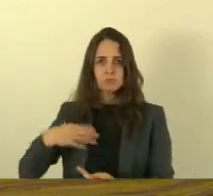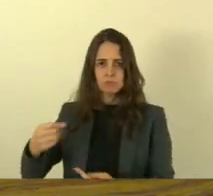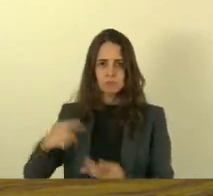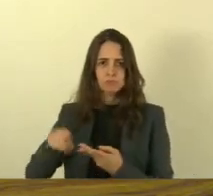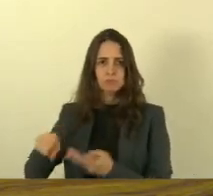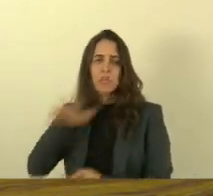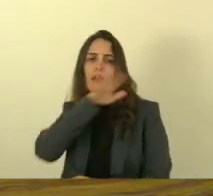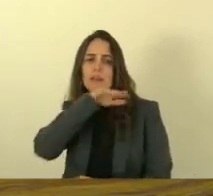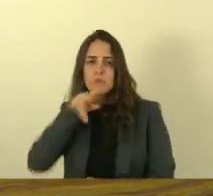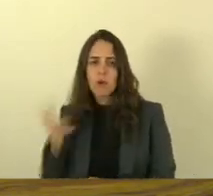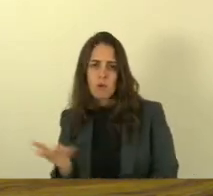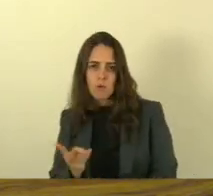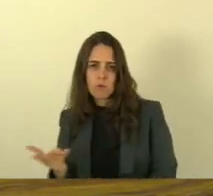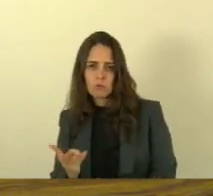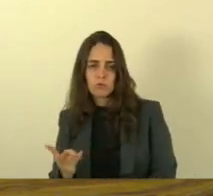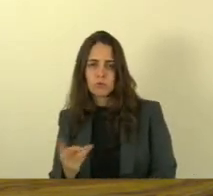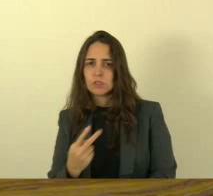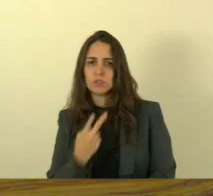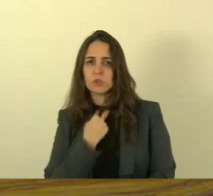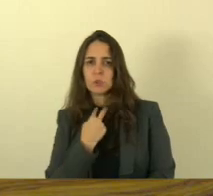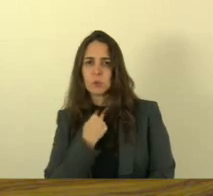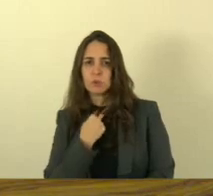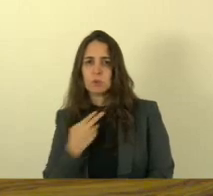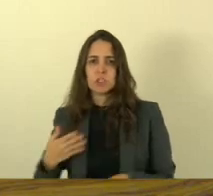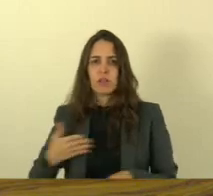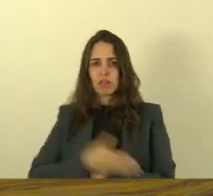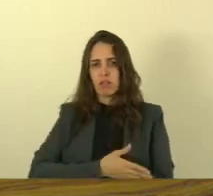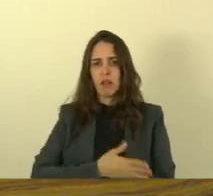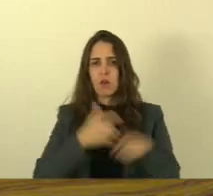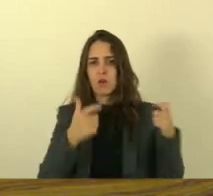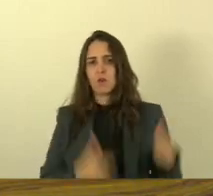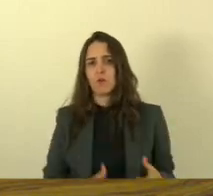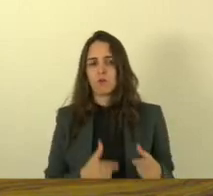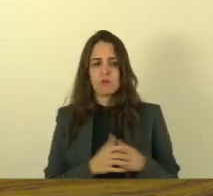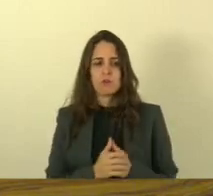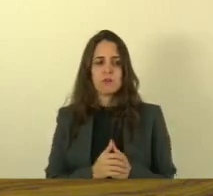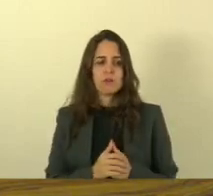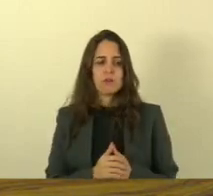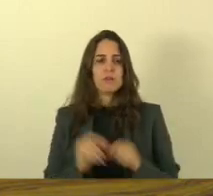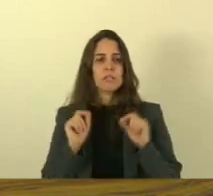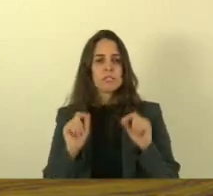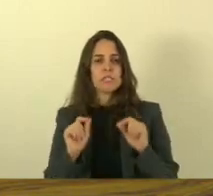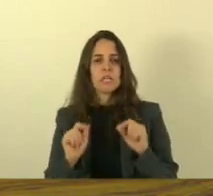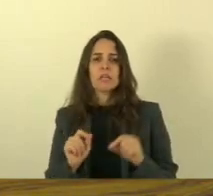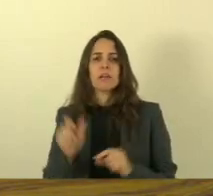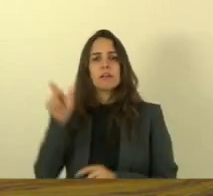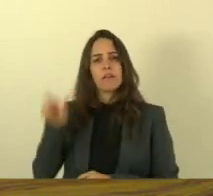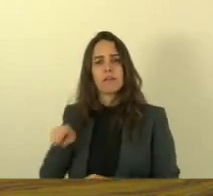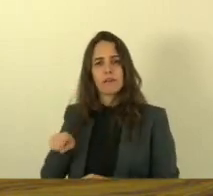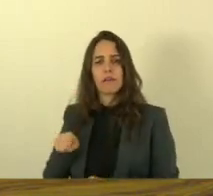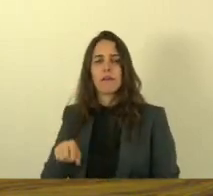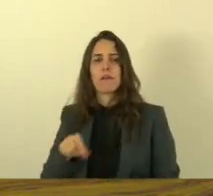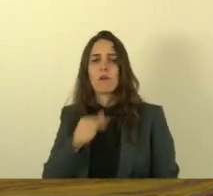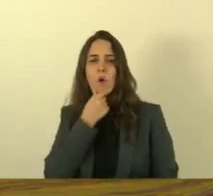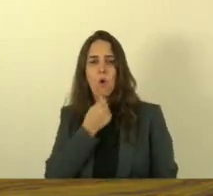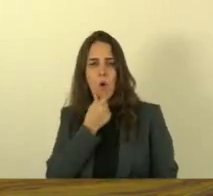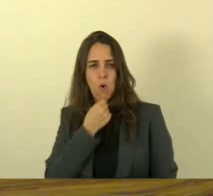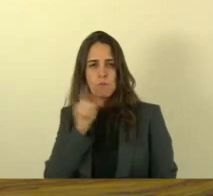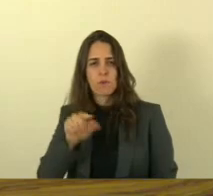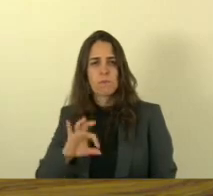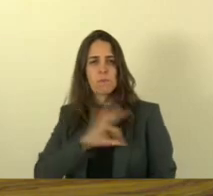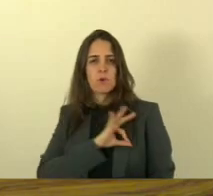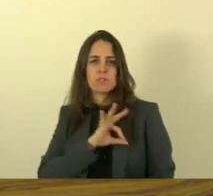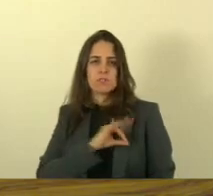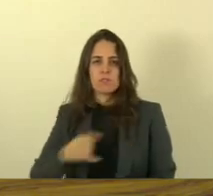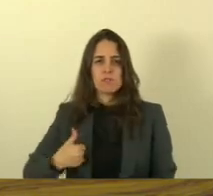impedidos pelo assassino de ingressar naquele local e trata-se de um policial militar de apenas 28